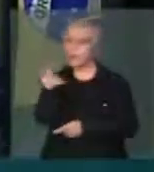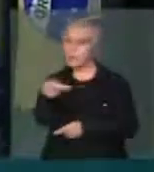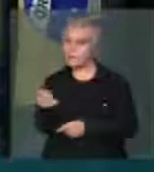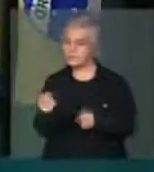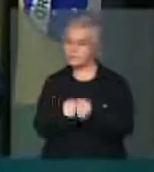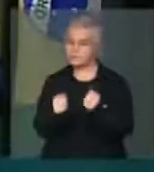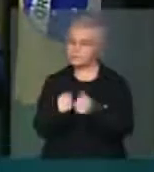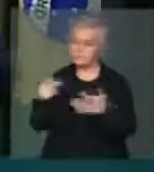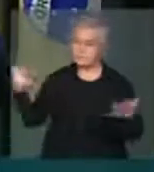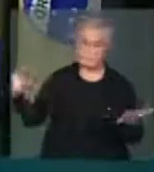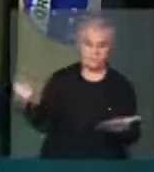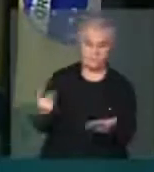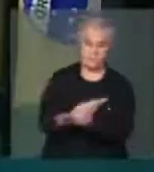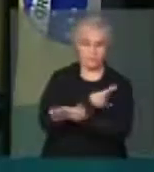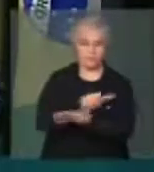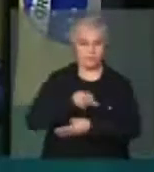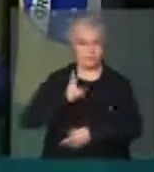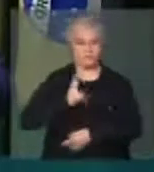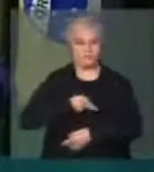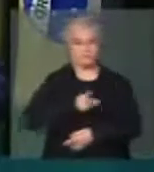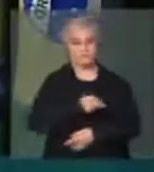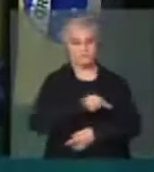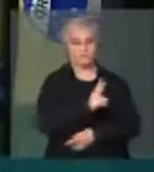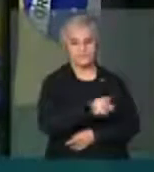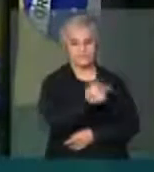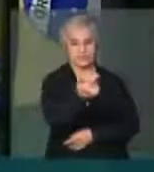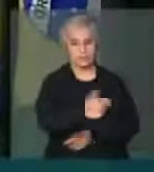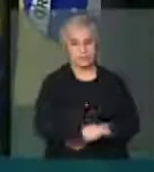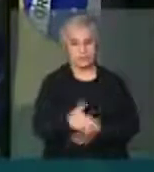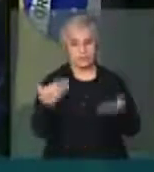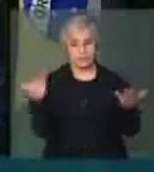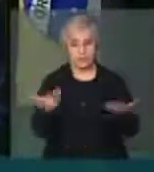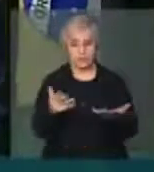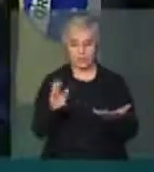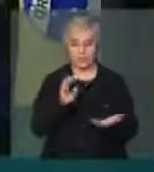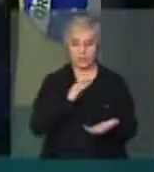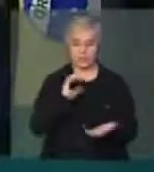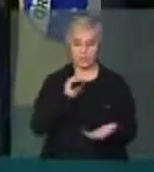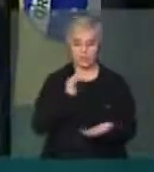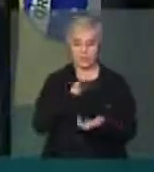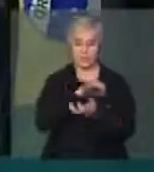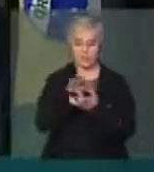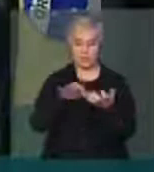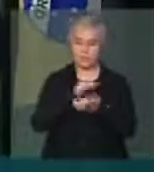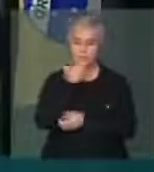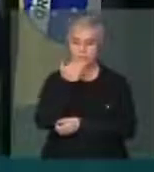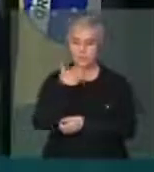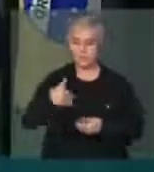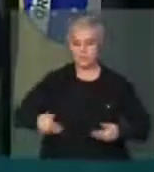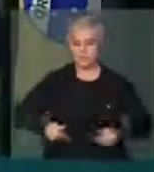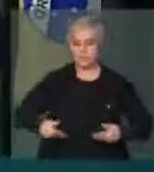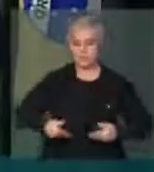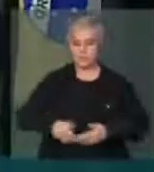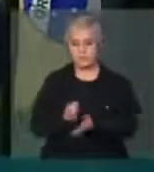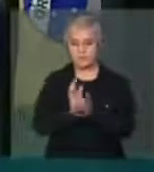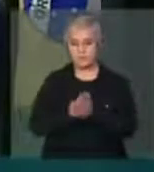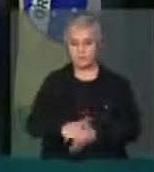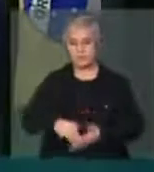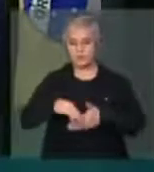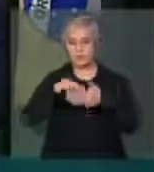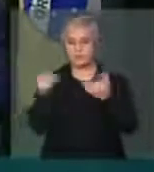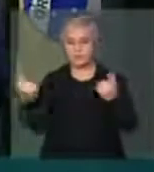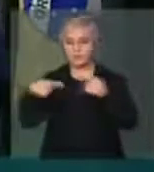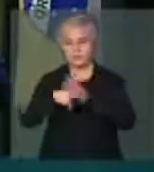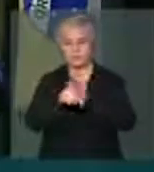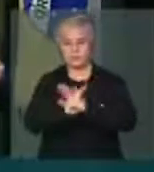ocorrido de forma sistêmica e agora com a greve de fome de um dos líderes da oposição na Venezuela